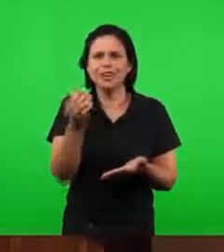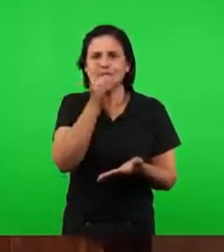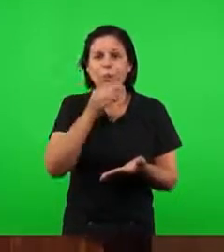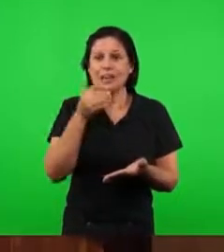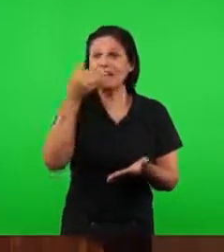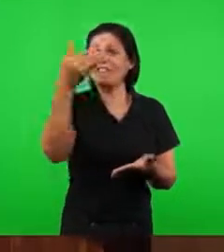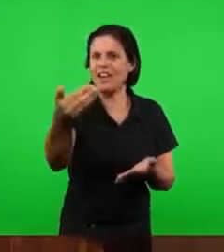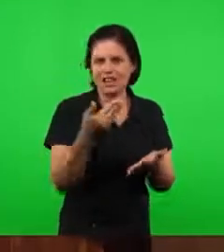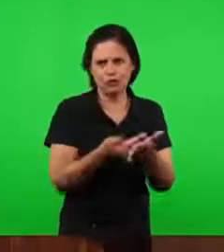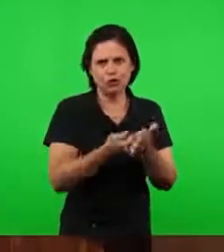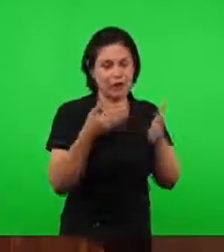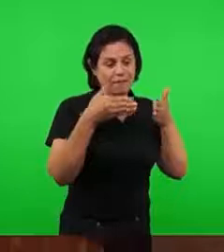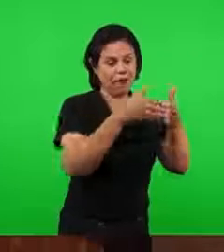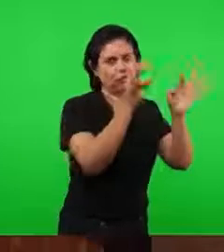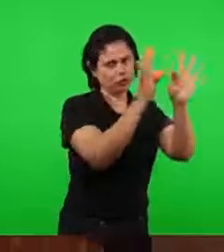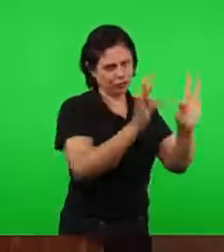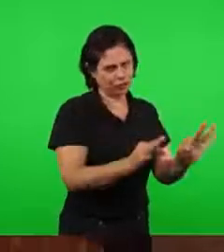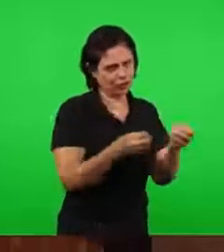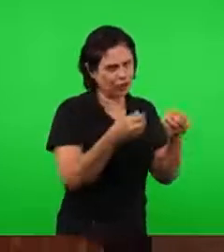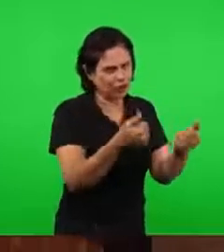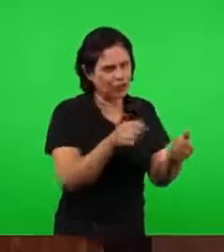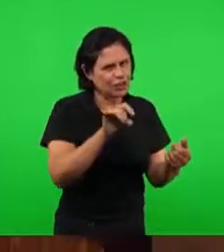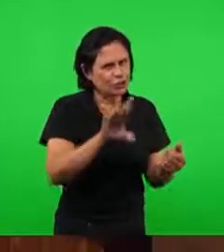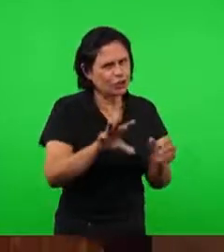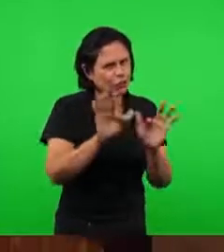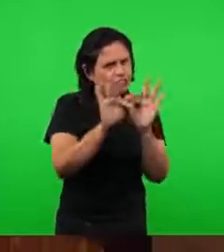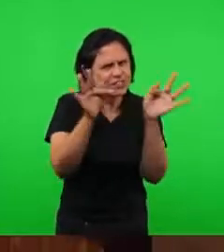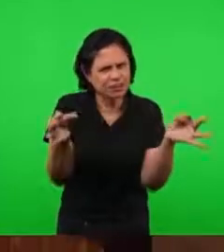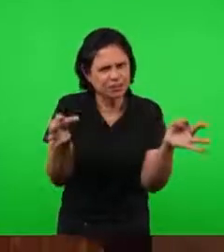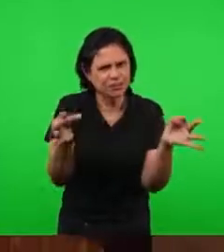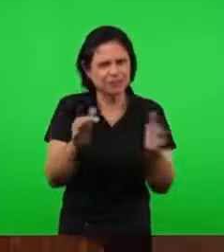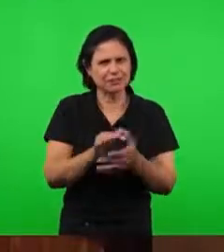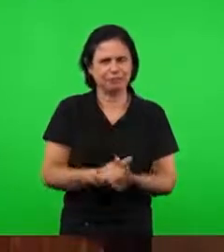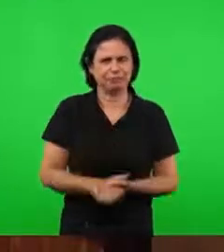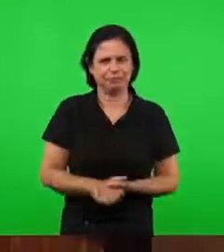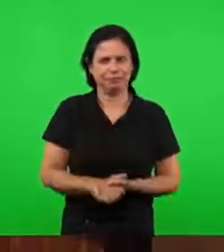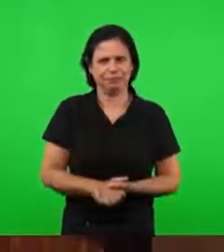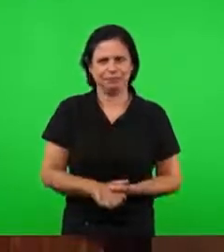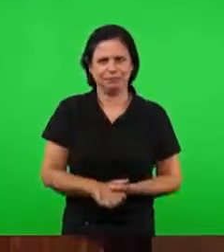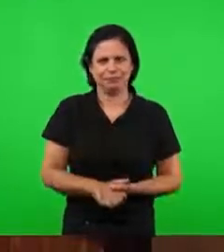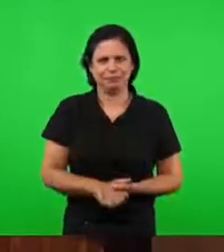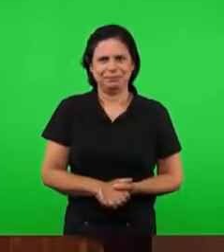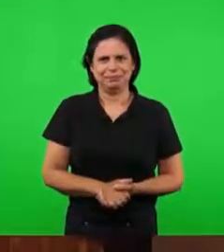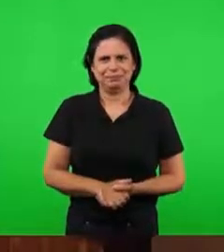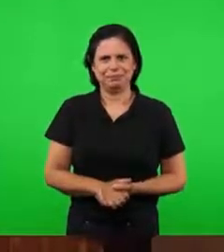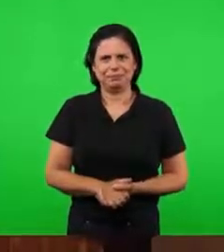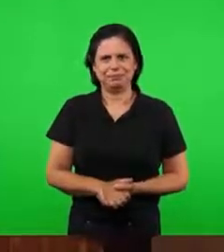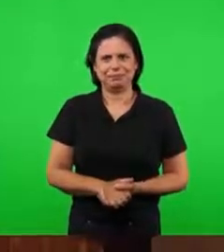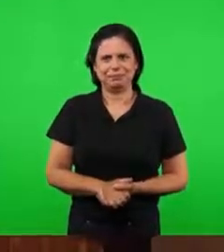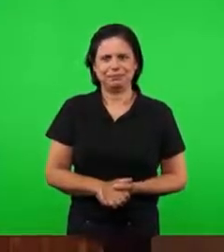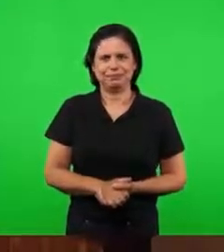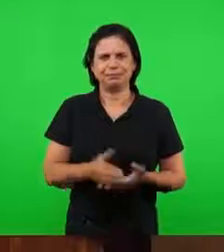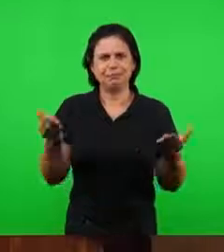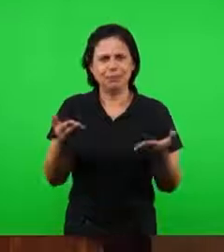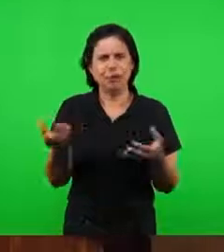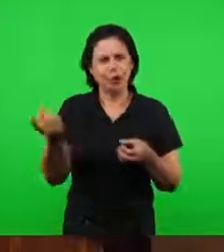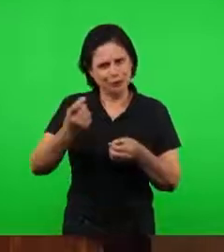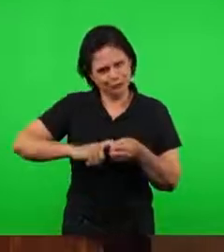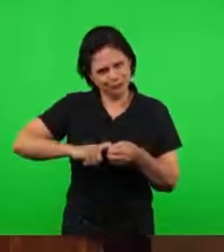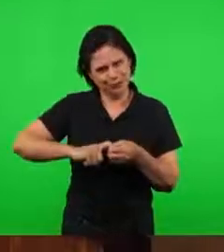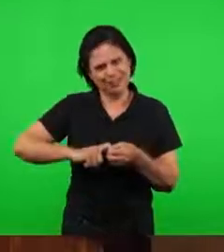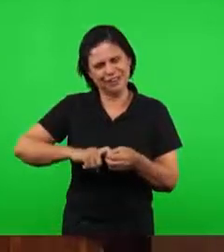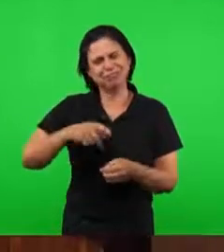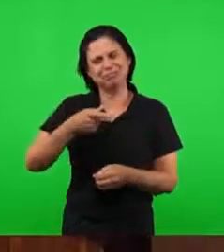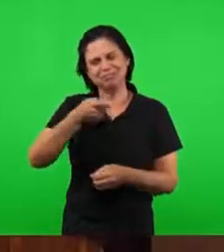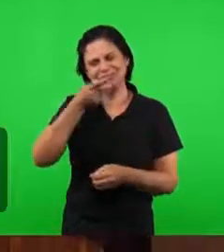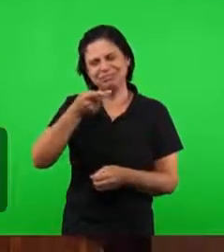Bíblica Dominical. Mas agora, eu quero voltar aqui a